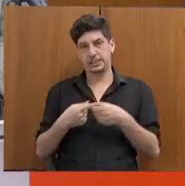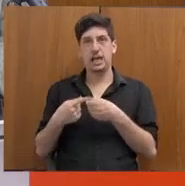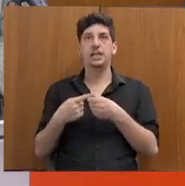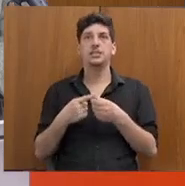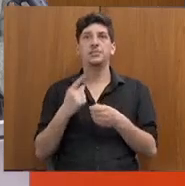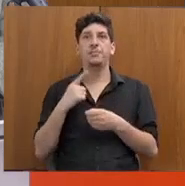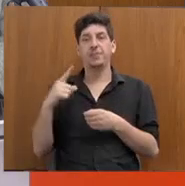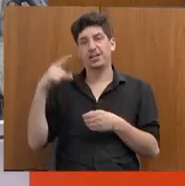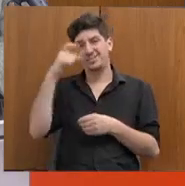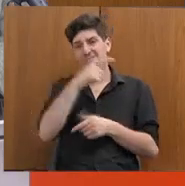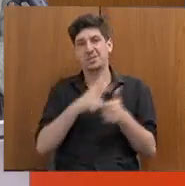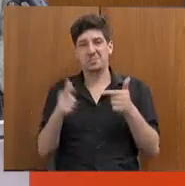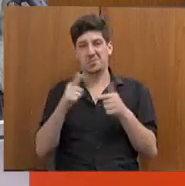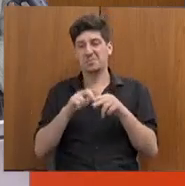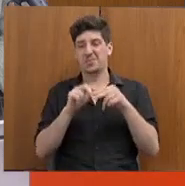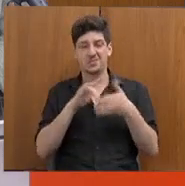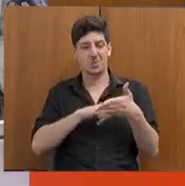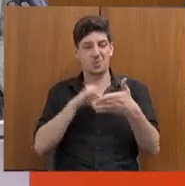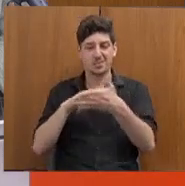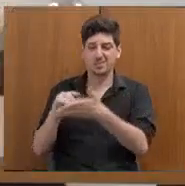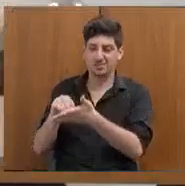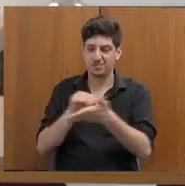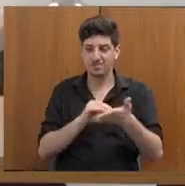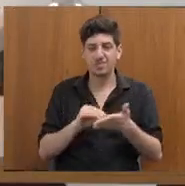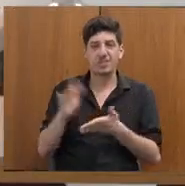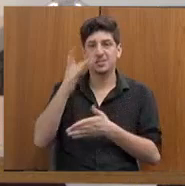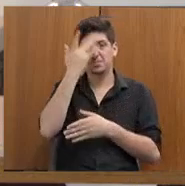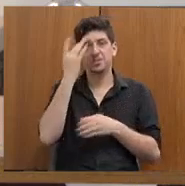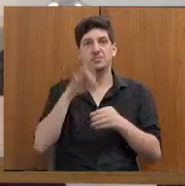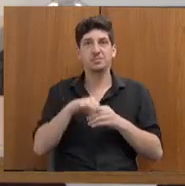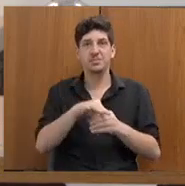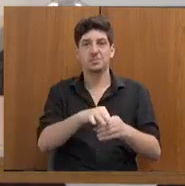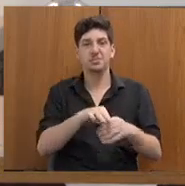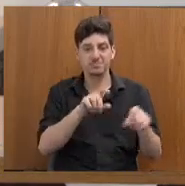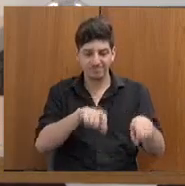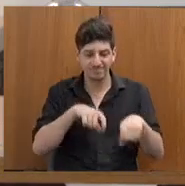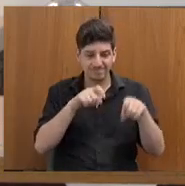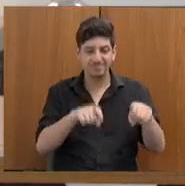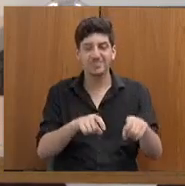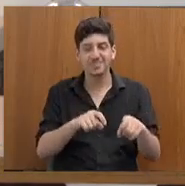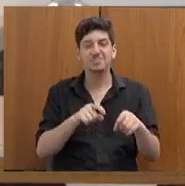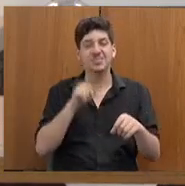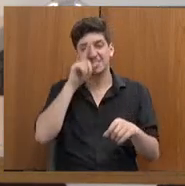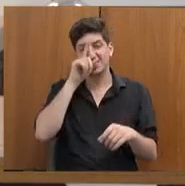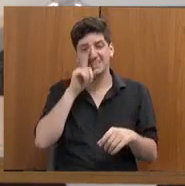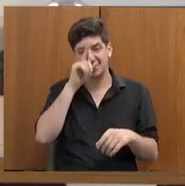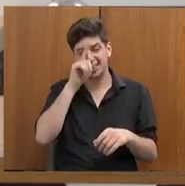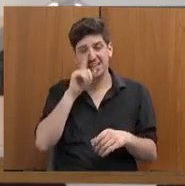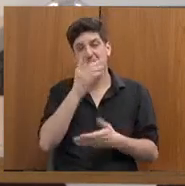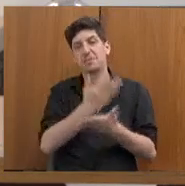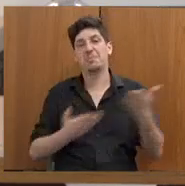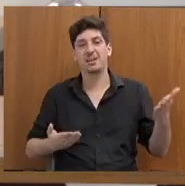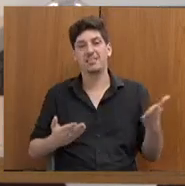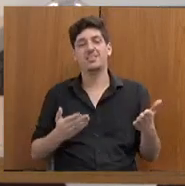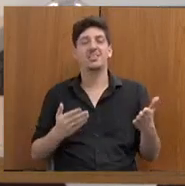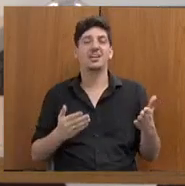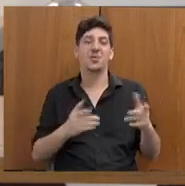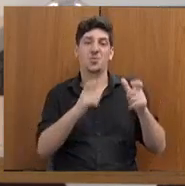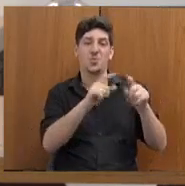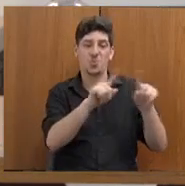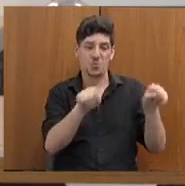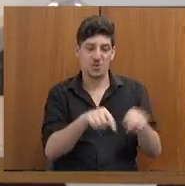demarcação, com muitos produtores com dificuldade, podendo ali perder as suas terras ali,